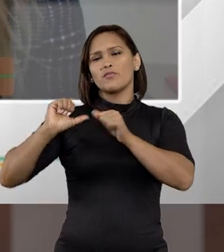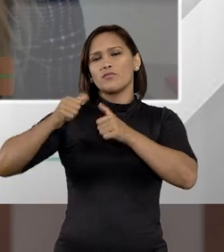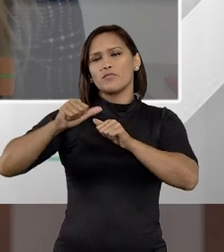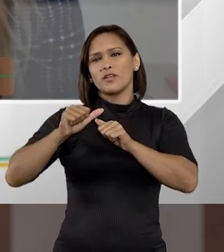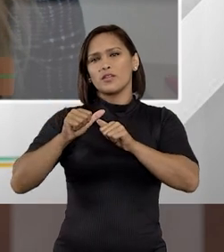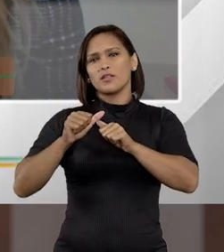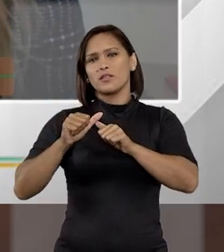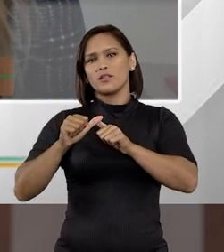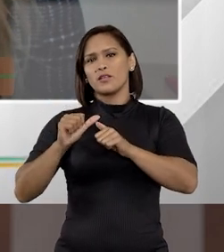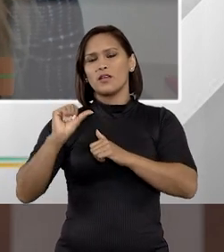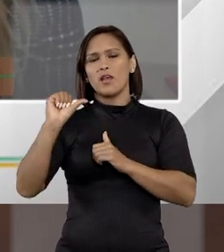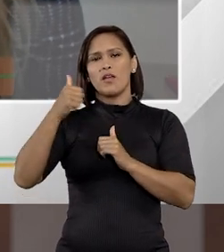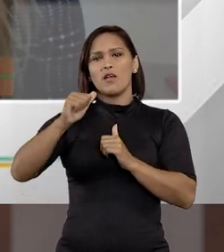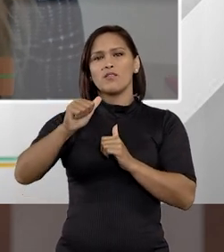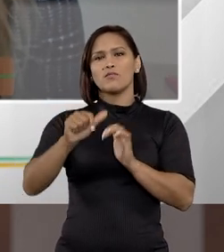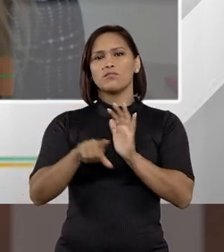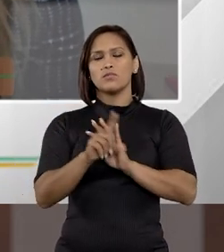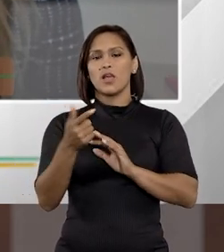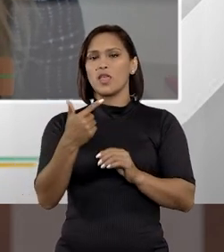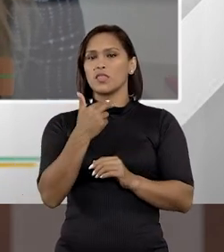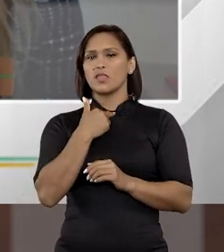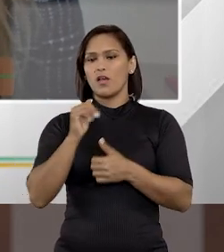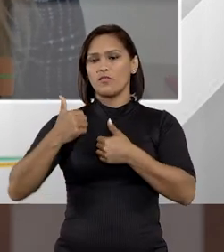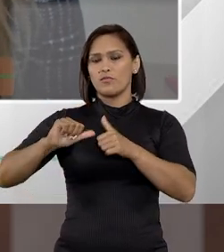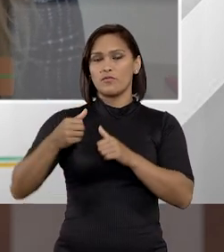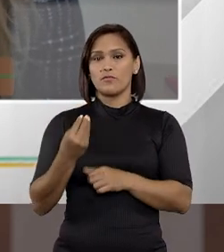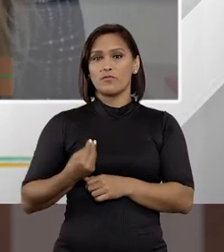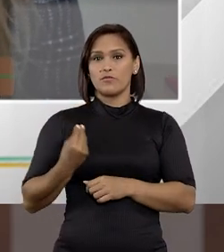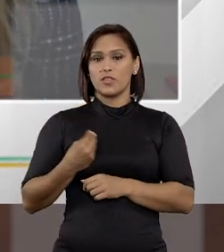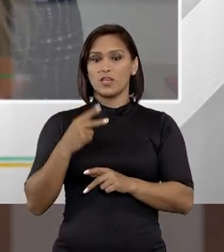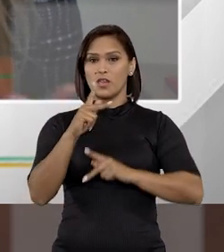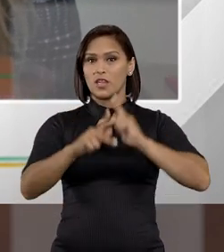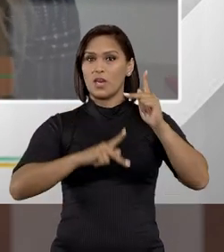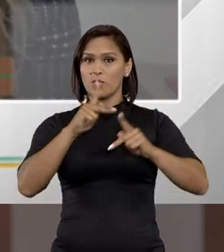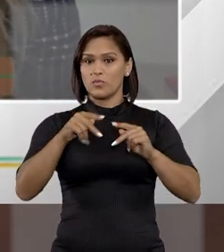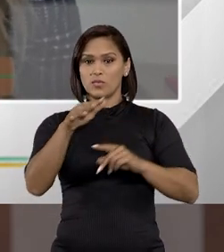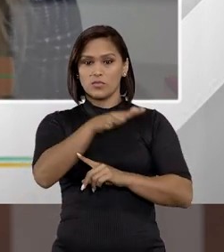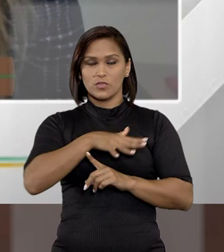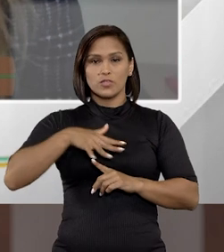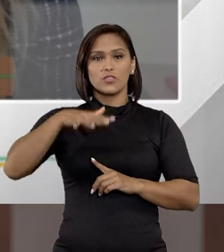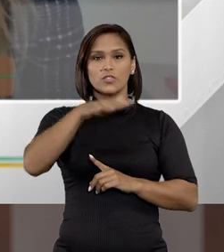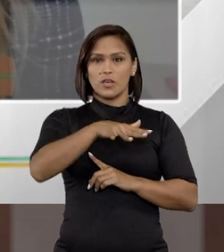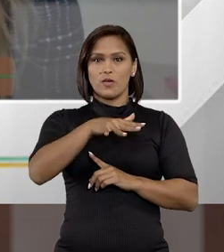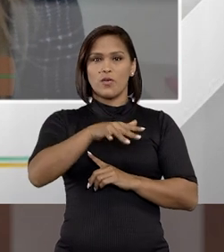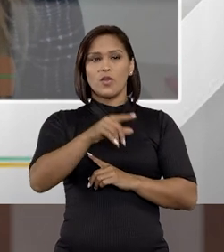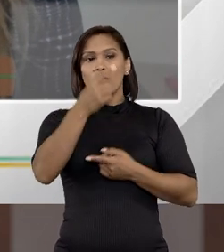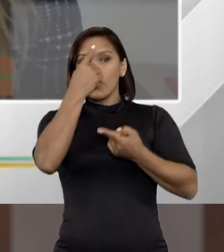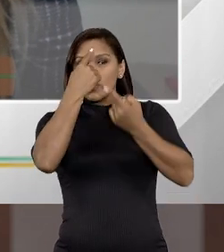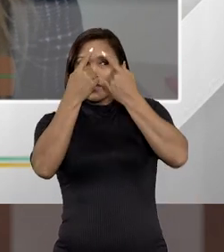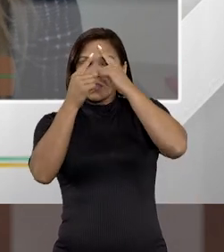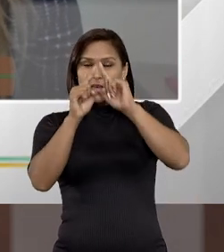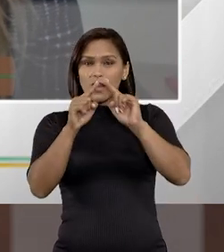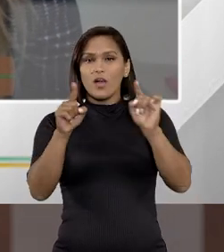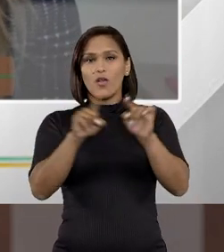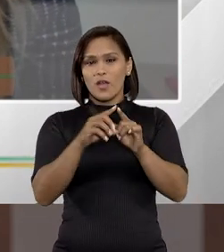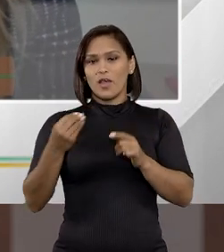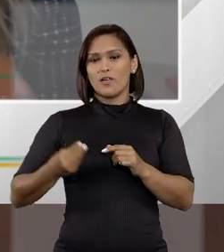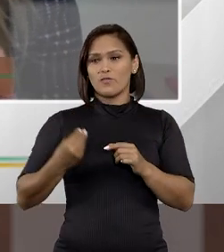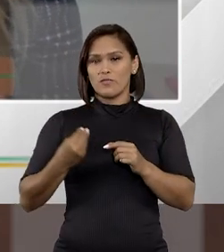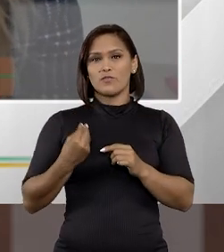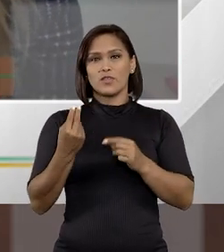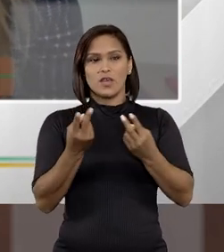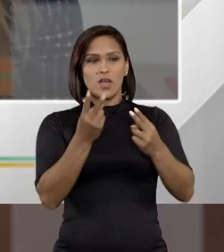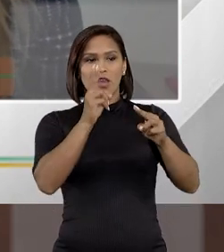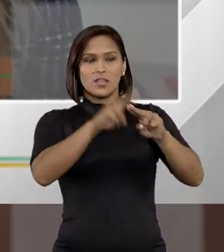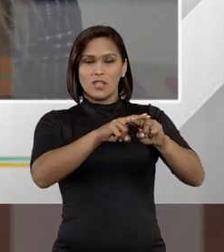avaliar a... a gente não tem que avaliar a expectativa de vida na população em geral. Eu acho que o ideal é avaliar a expectativa de vida